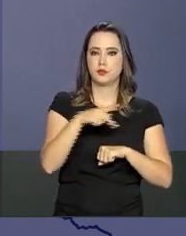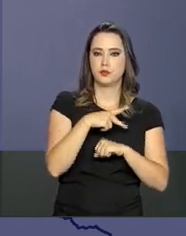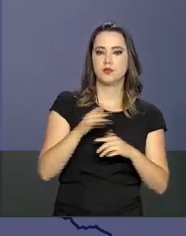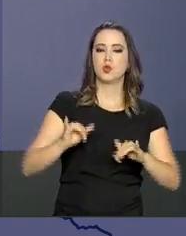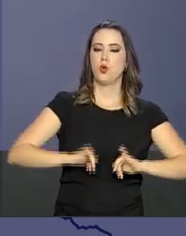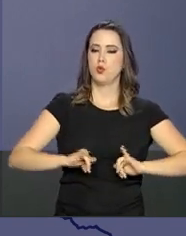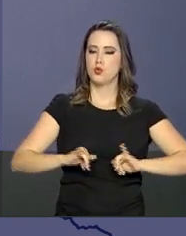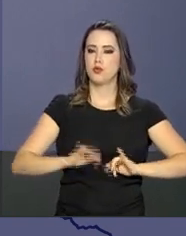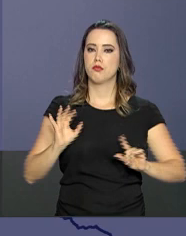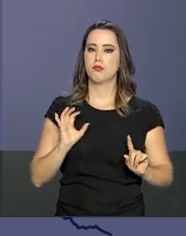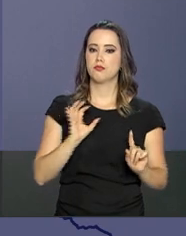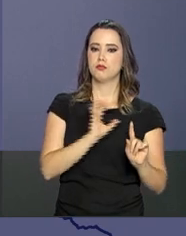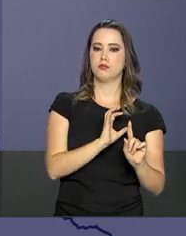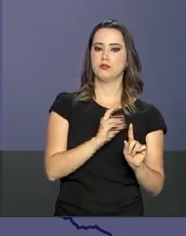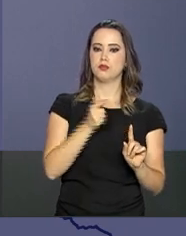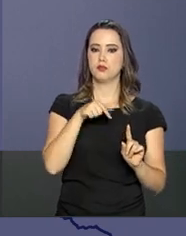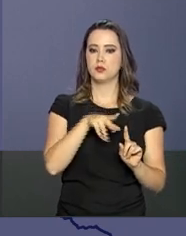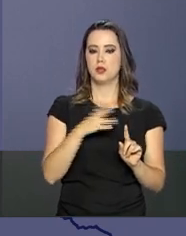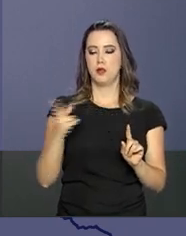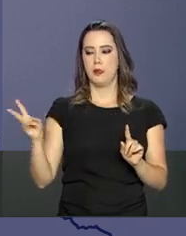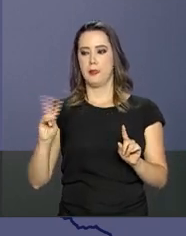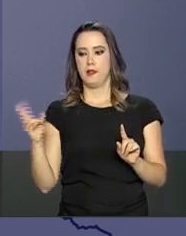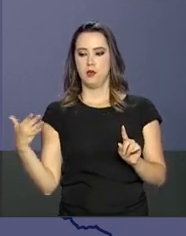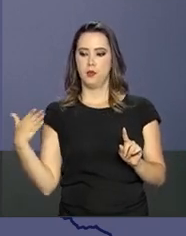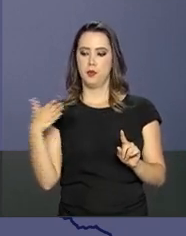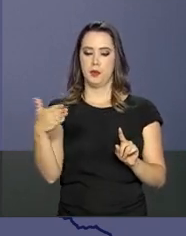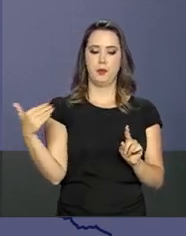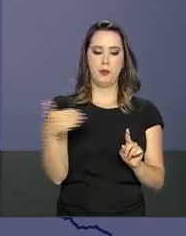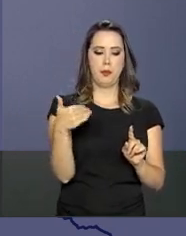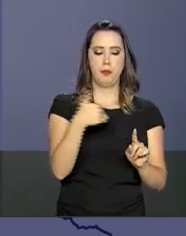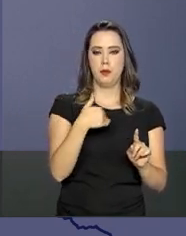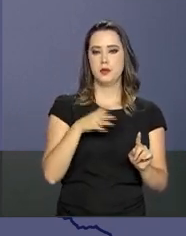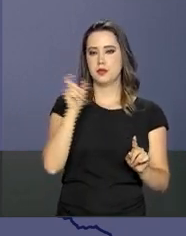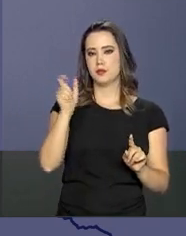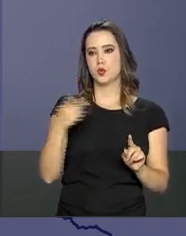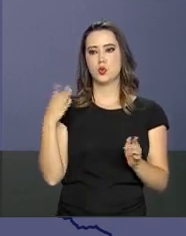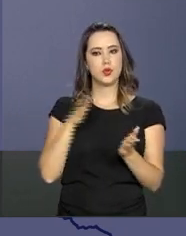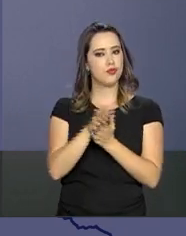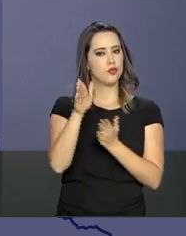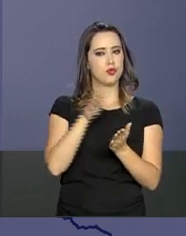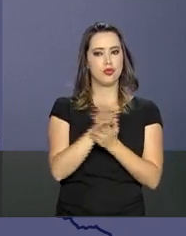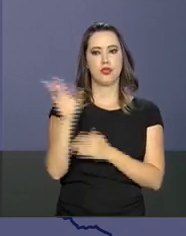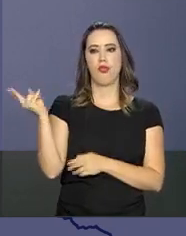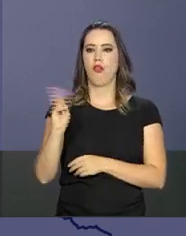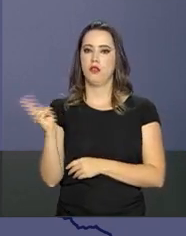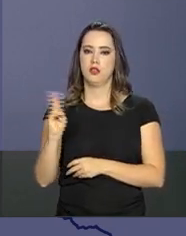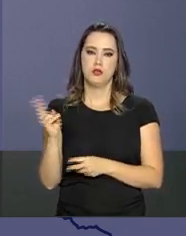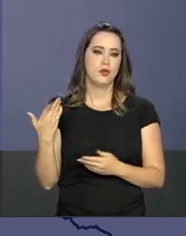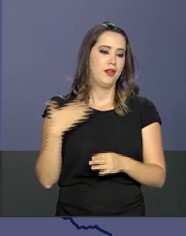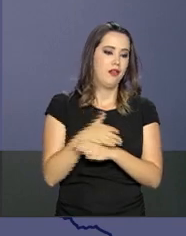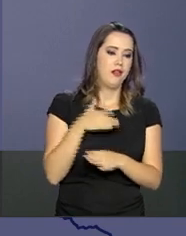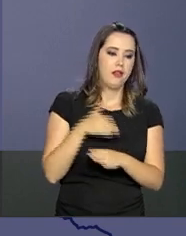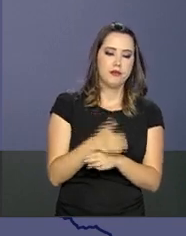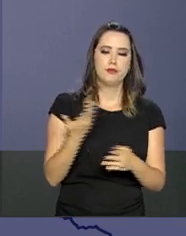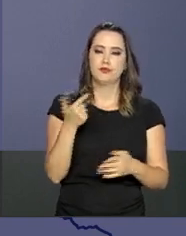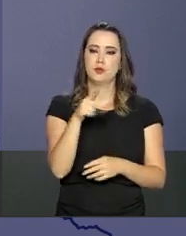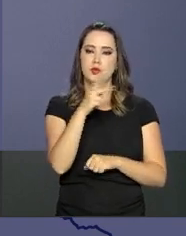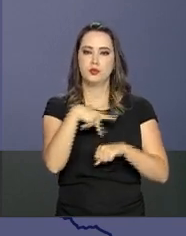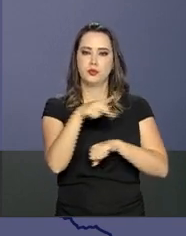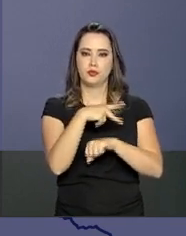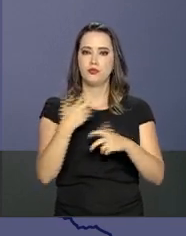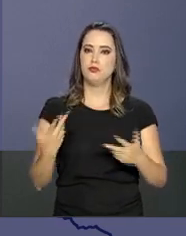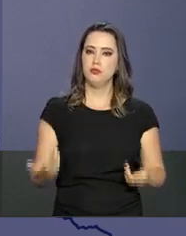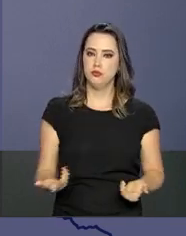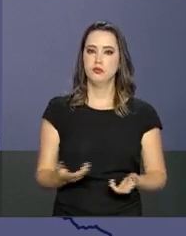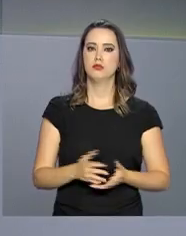que sofrem o impacto dessa diáspora, dessa migração da Venezuela para os